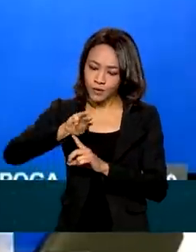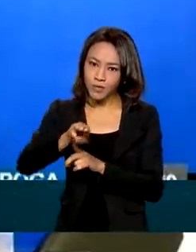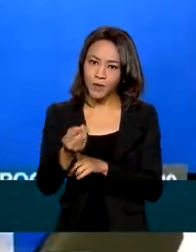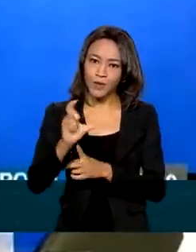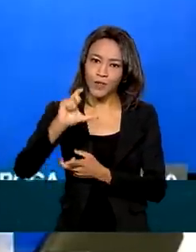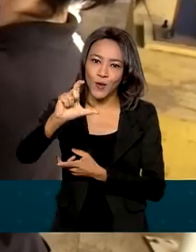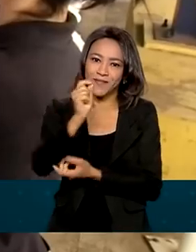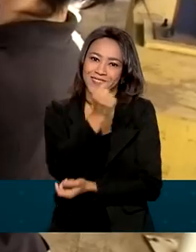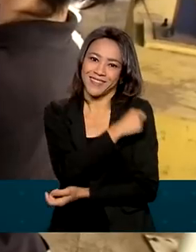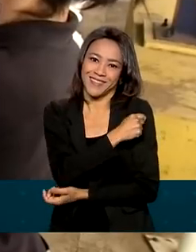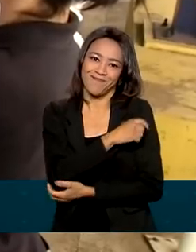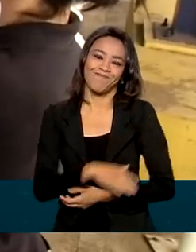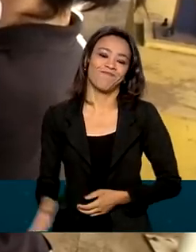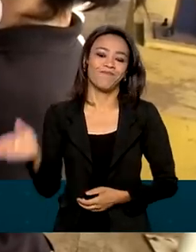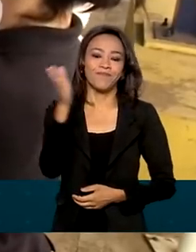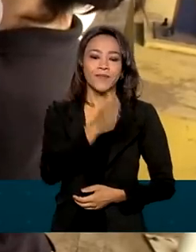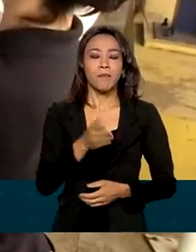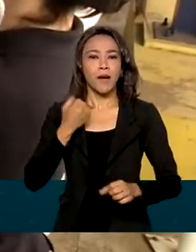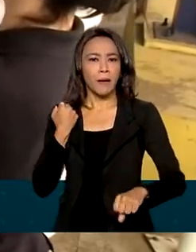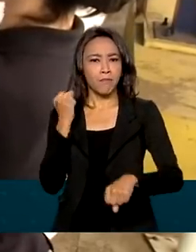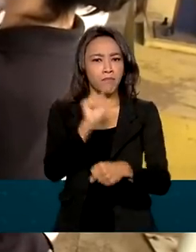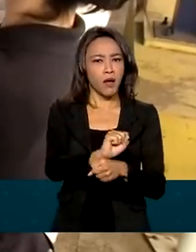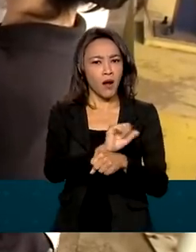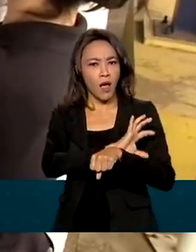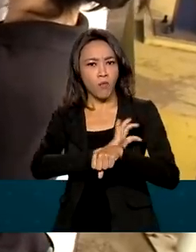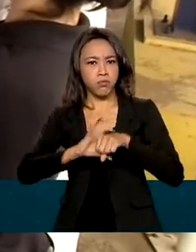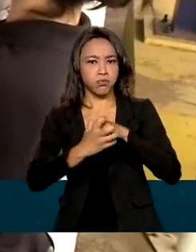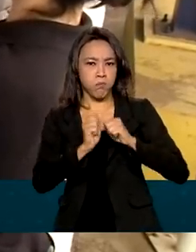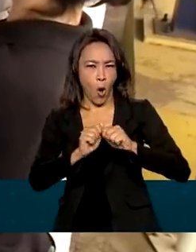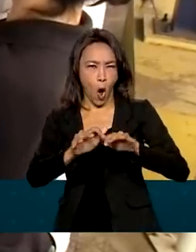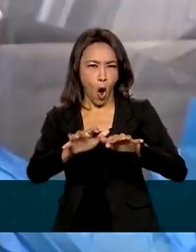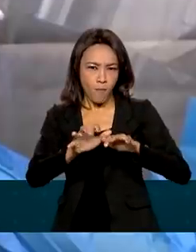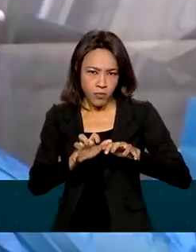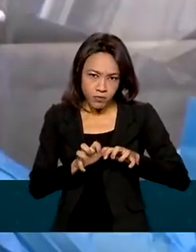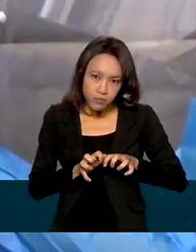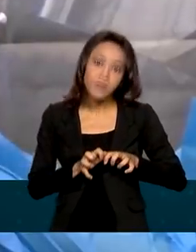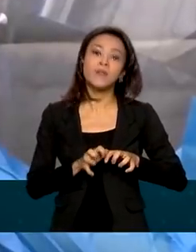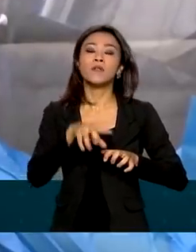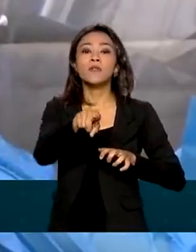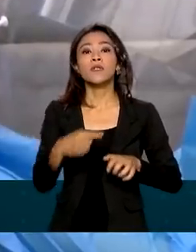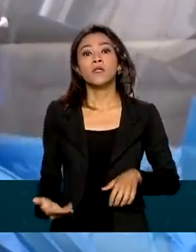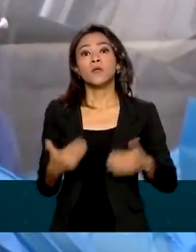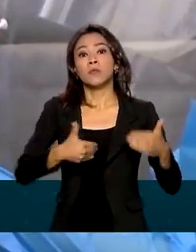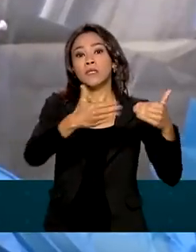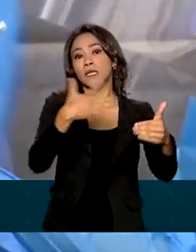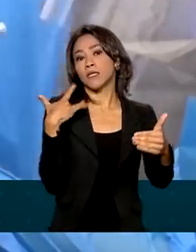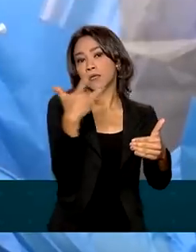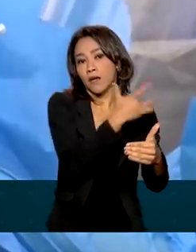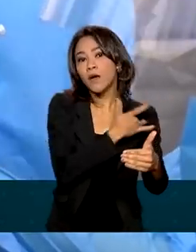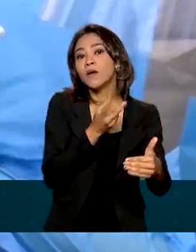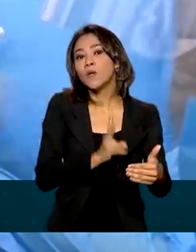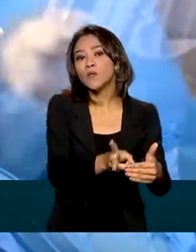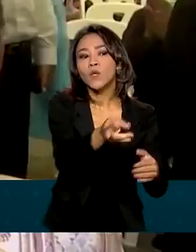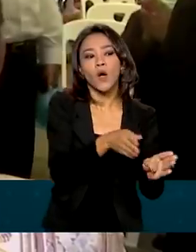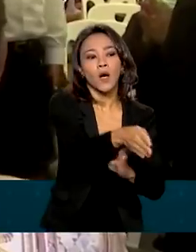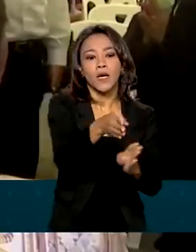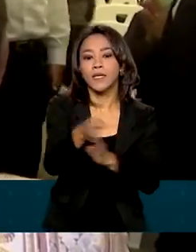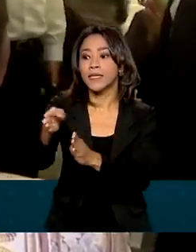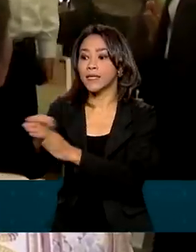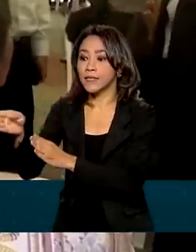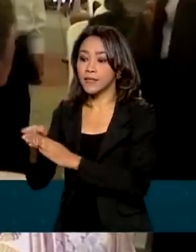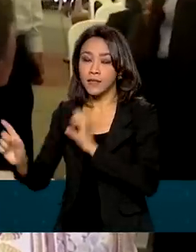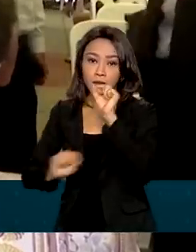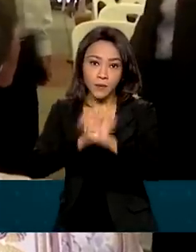doses de vacinação. Para frear a pandemia, além da imunização, o Ministério da Saúde continua recomendando as medidas